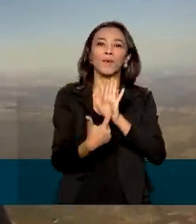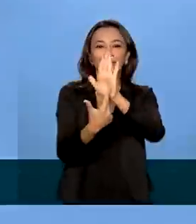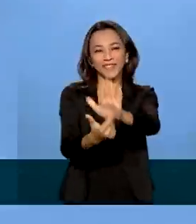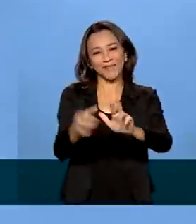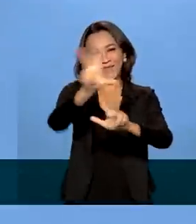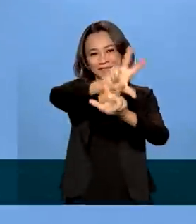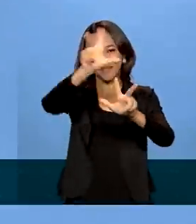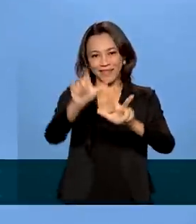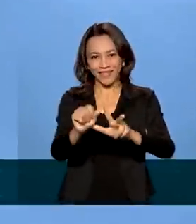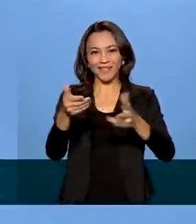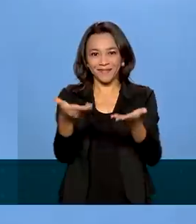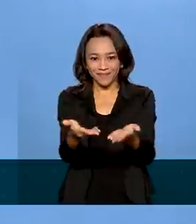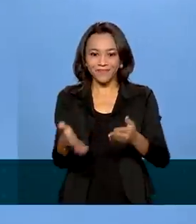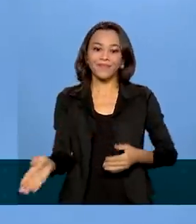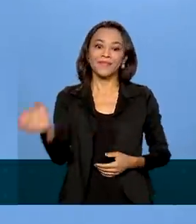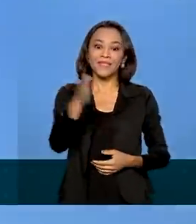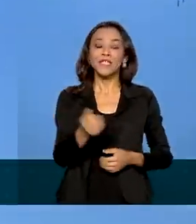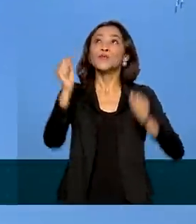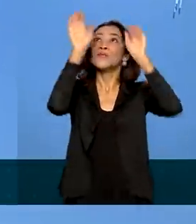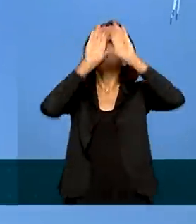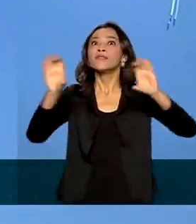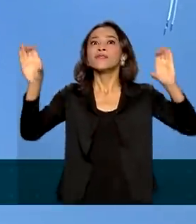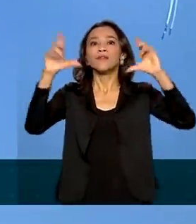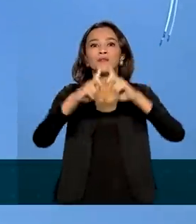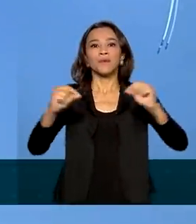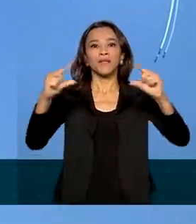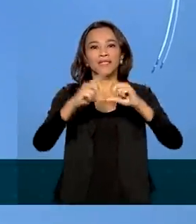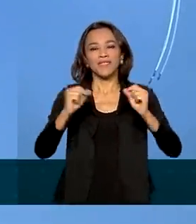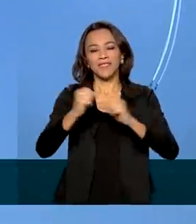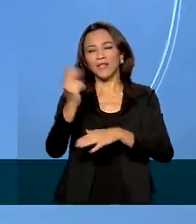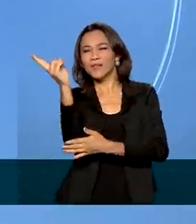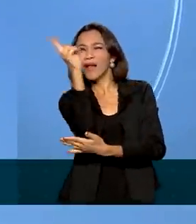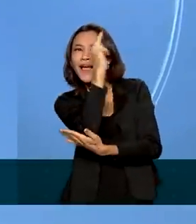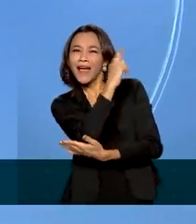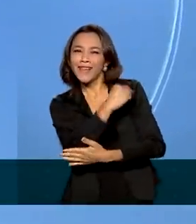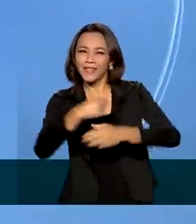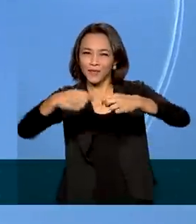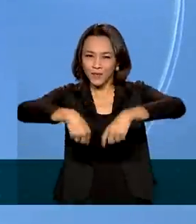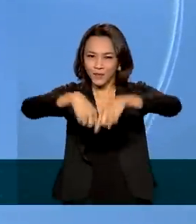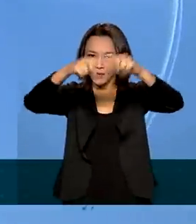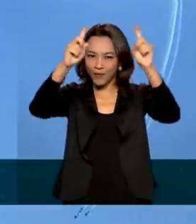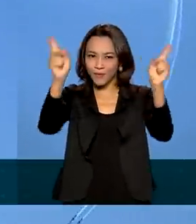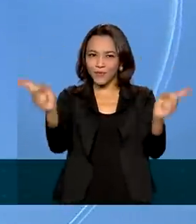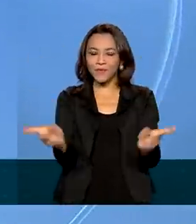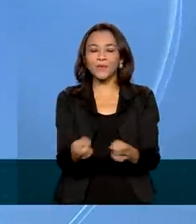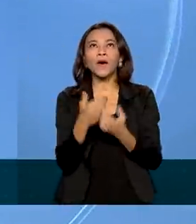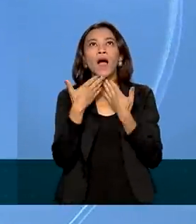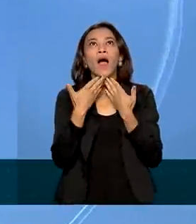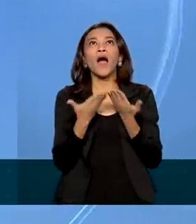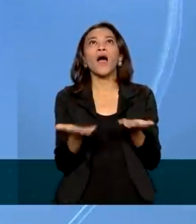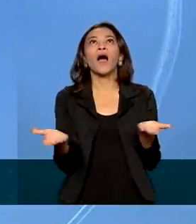TV Brasil. E fizeram no céu de Brasília os desenhos que tanto encantam as pessoas.